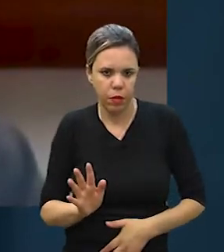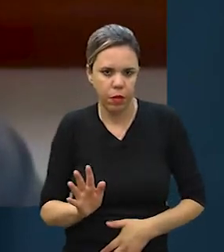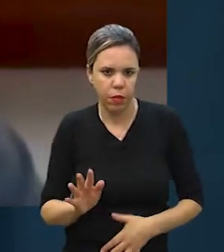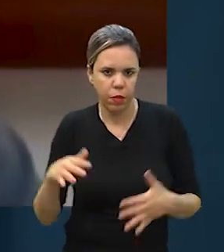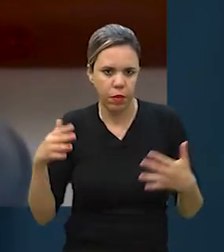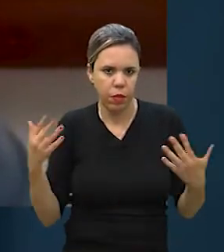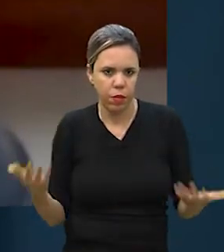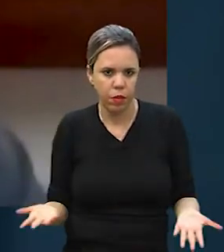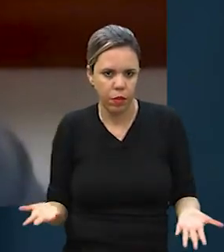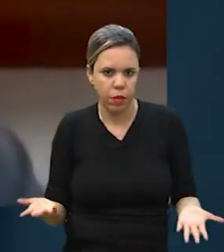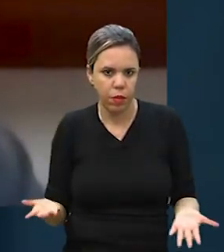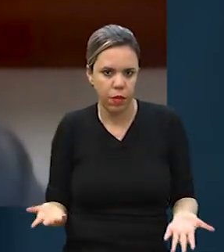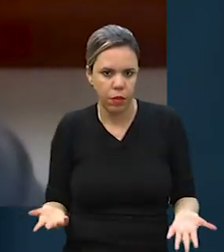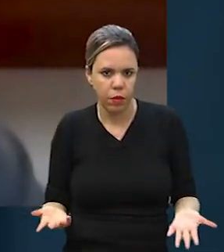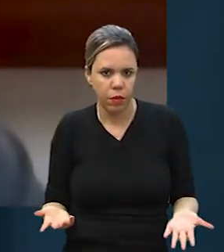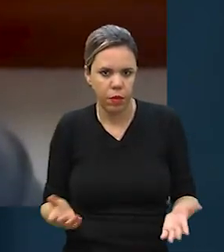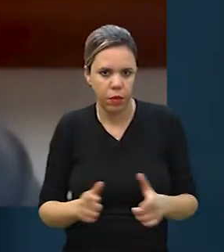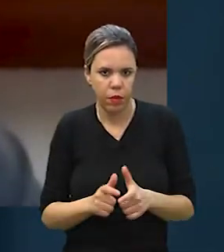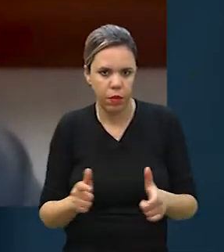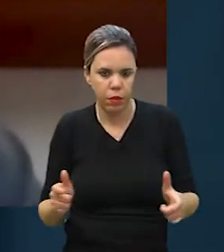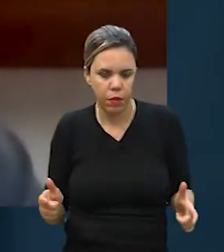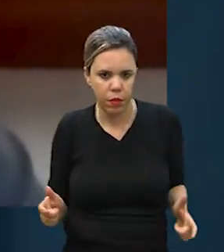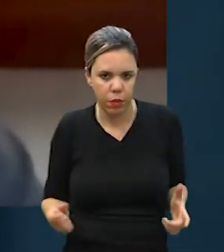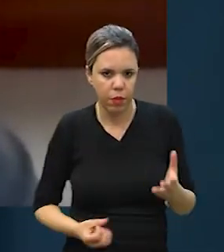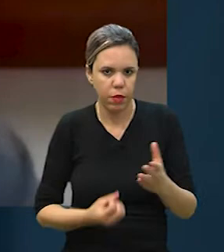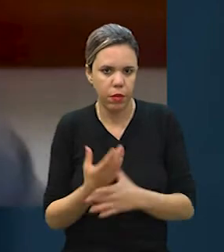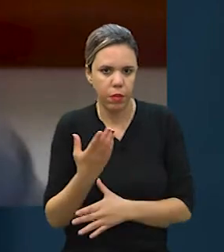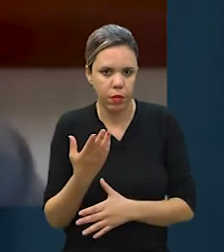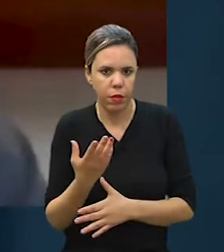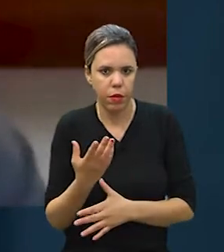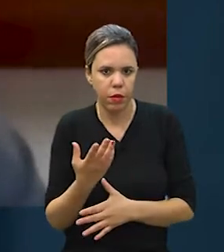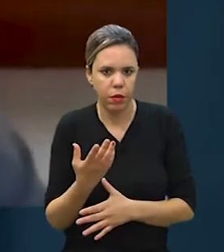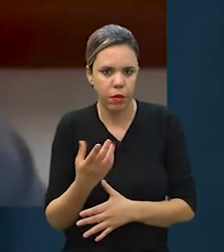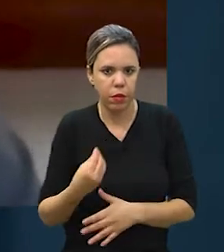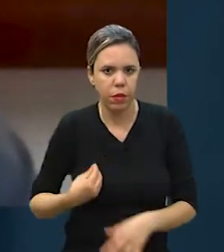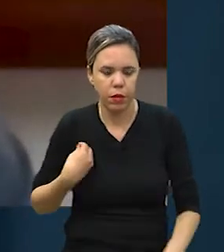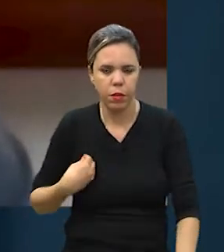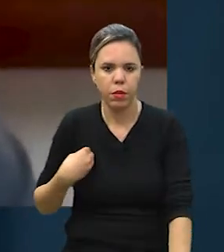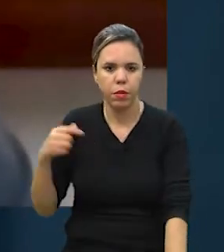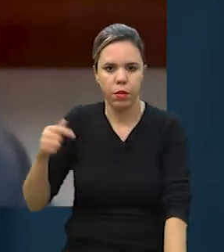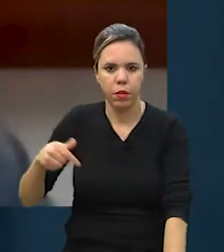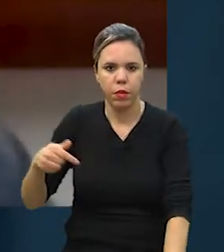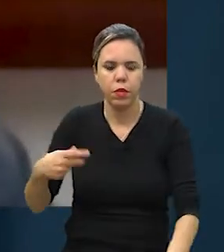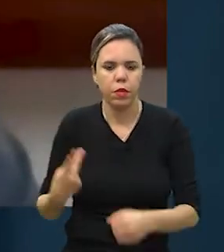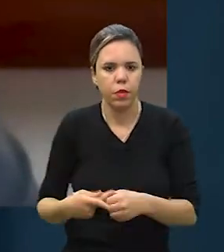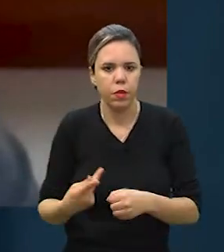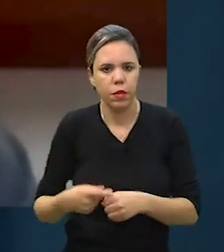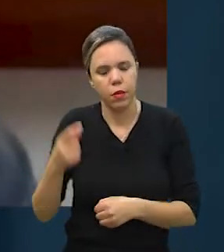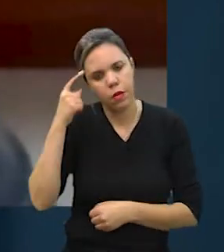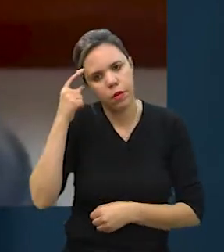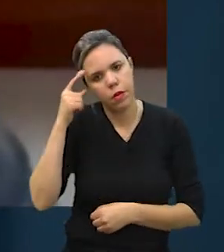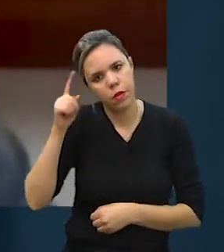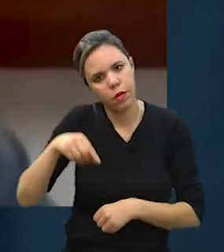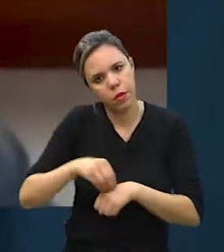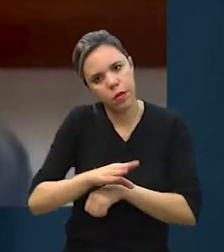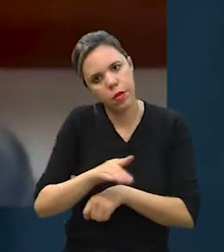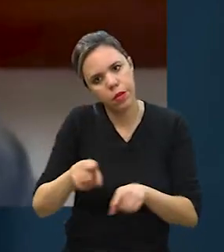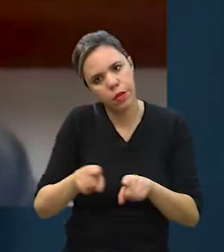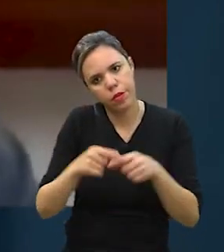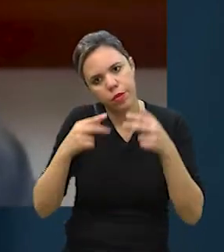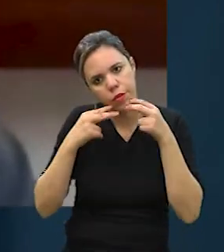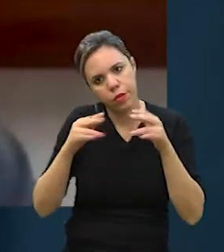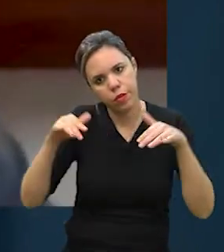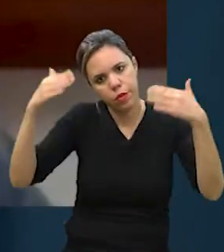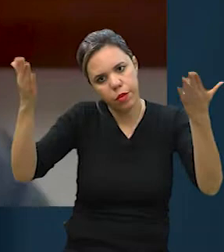Então, quando esse crescimento acontecer, nós estamos aqui com todos os produtos já pensando, trazendo